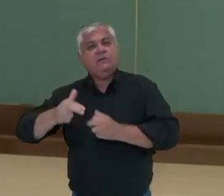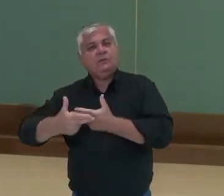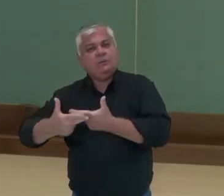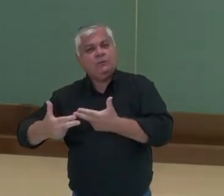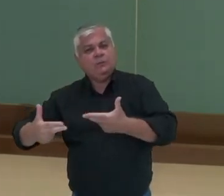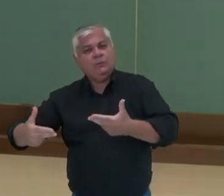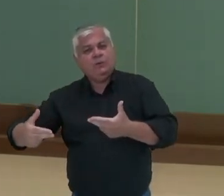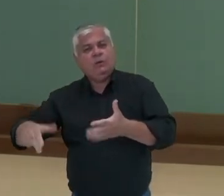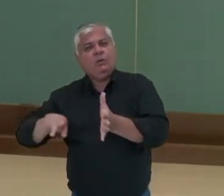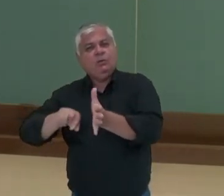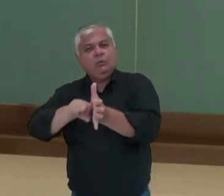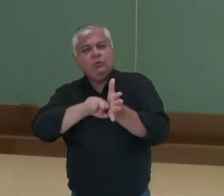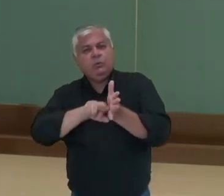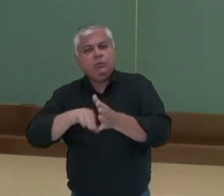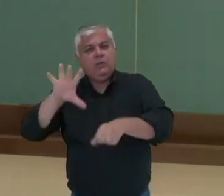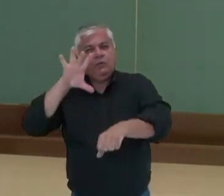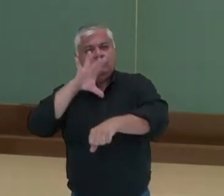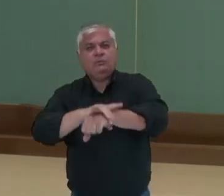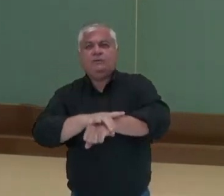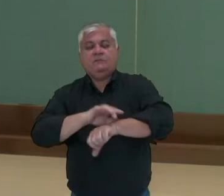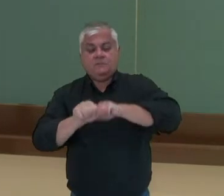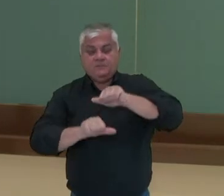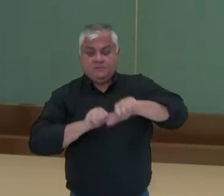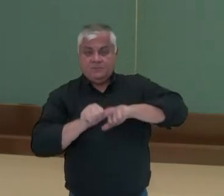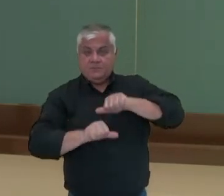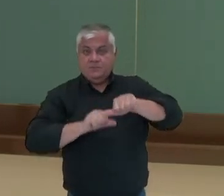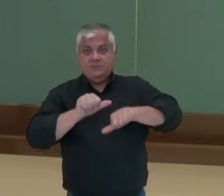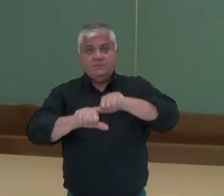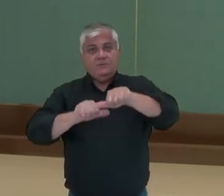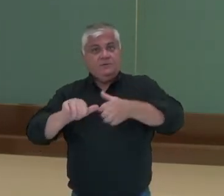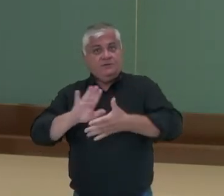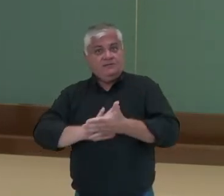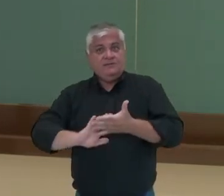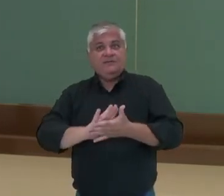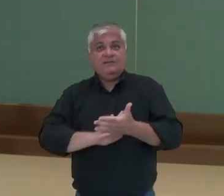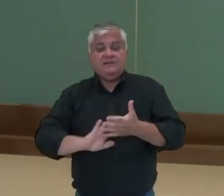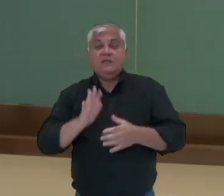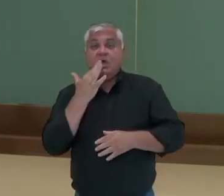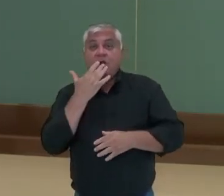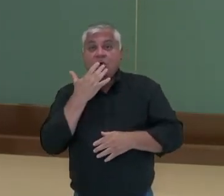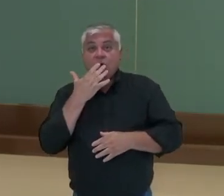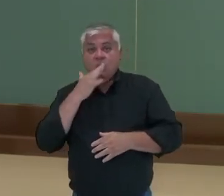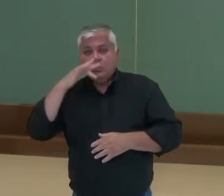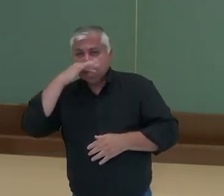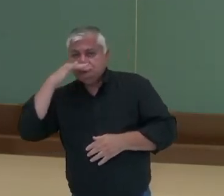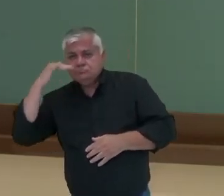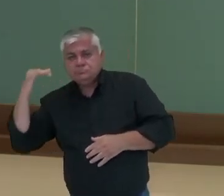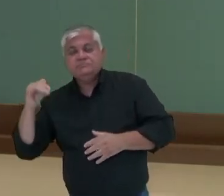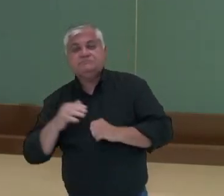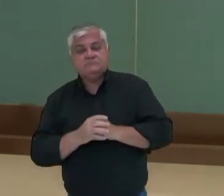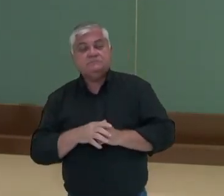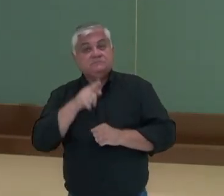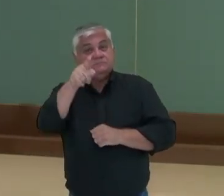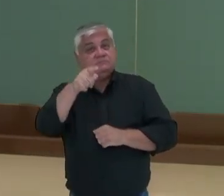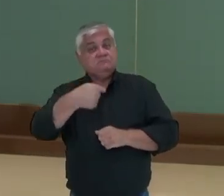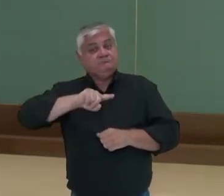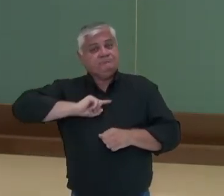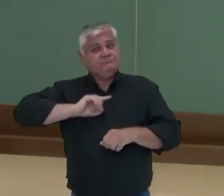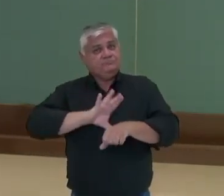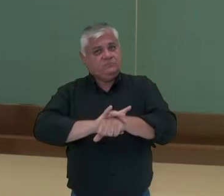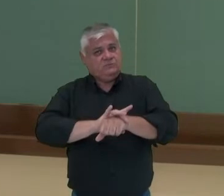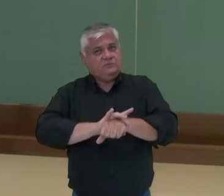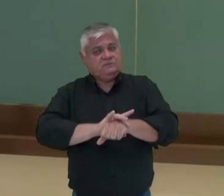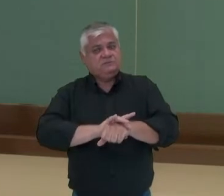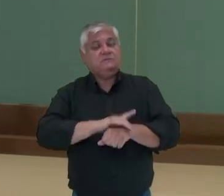doenças que não alteram esses critérios, a coloração, o cheiro ou gostar. E você pode ficar doente. Então no